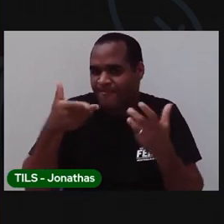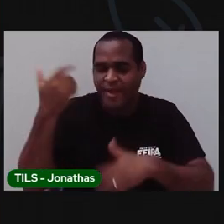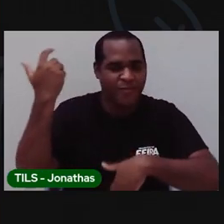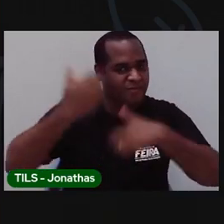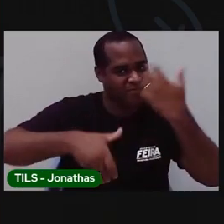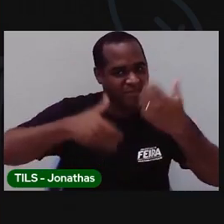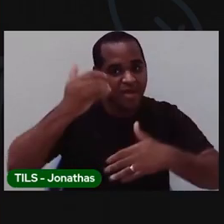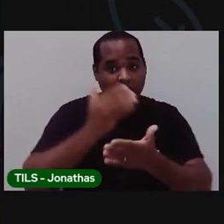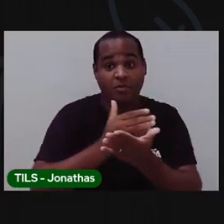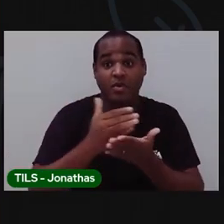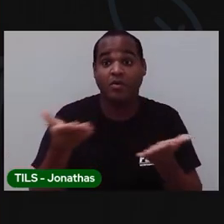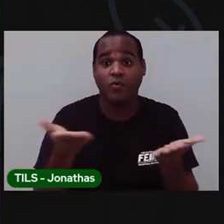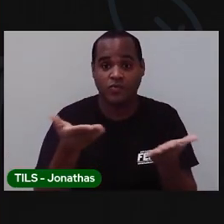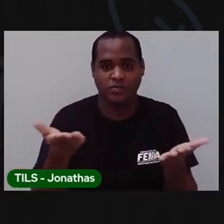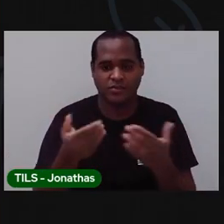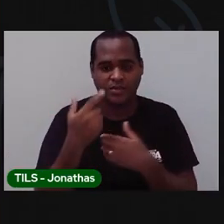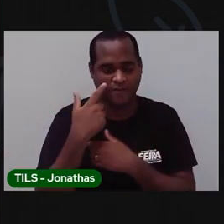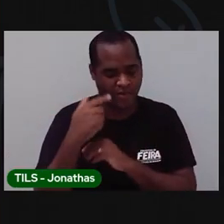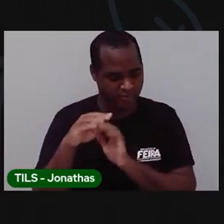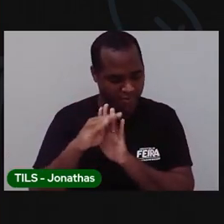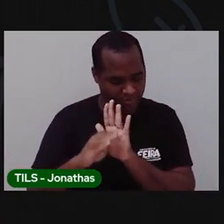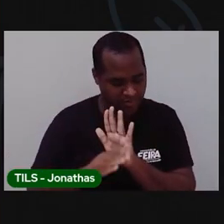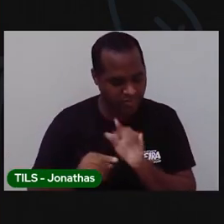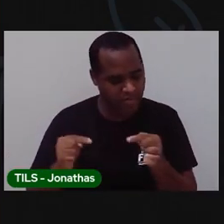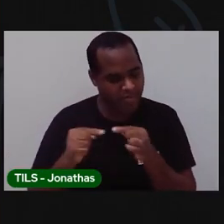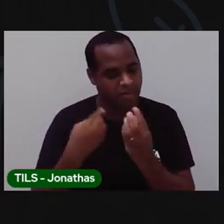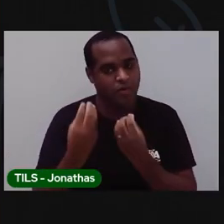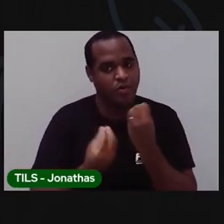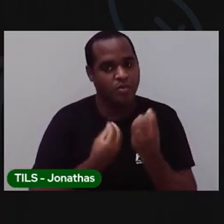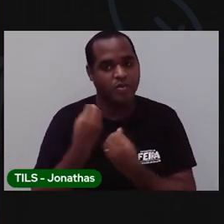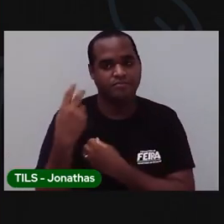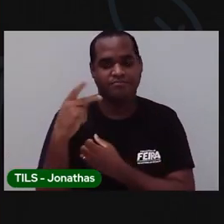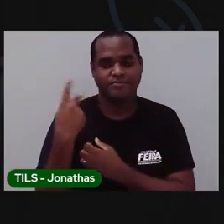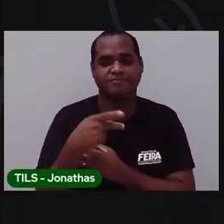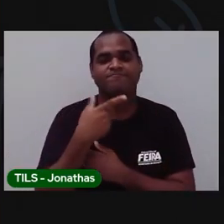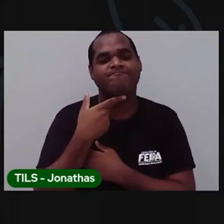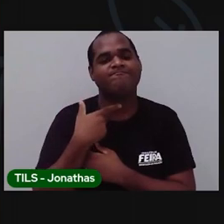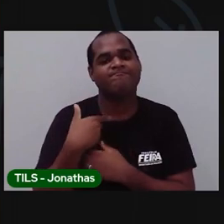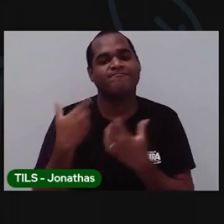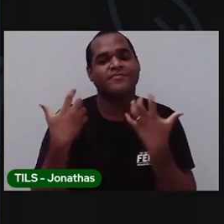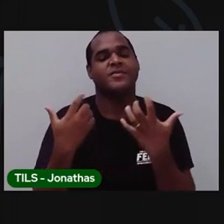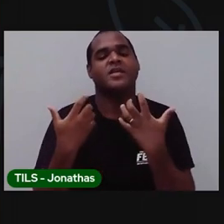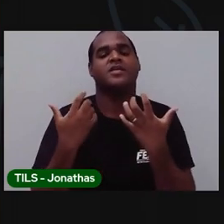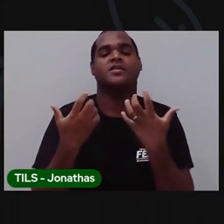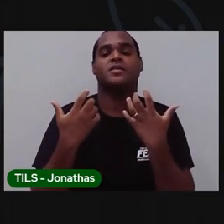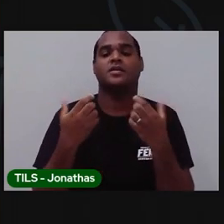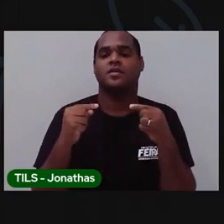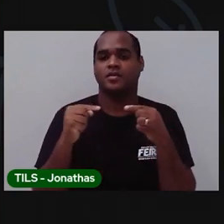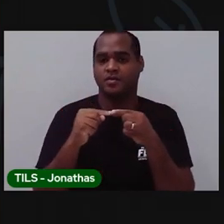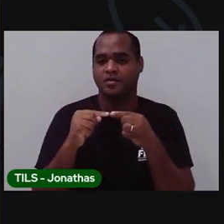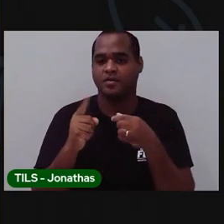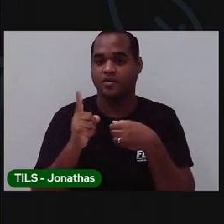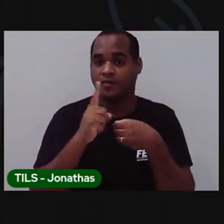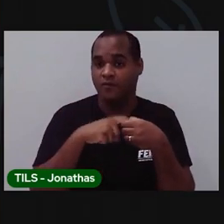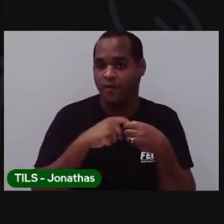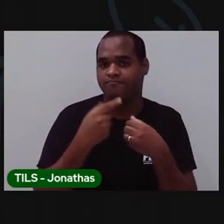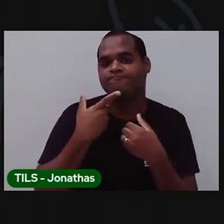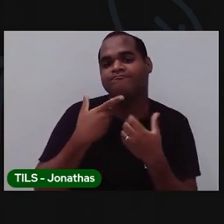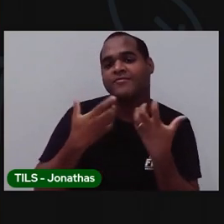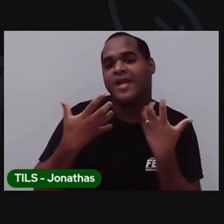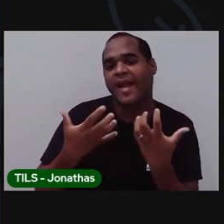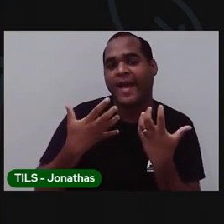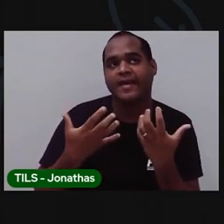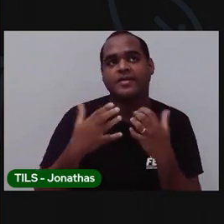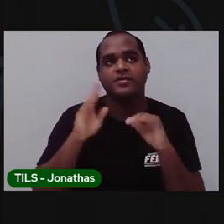começar a fazer hoje. Então, eu vou fazer uma lista das coisas que eu quero fazer. Das coisas que eu gostaria